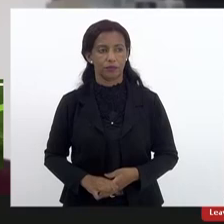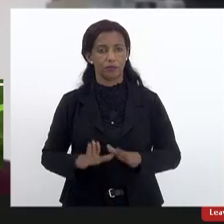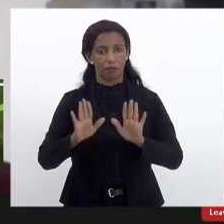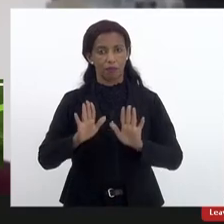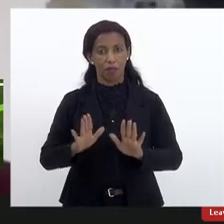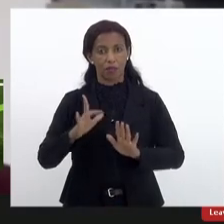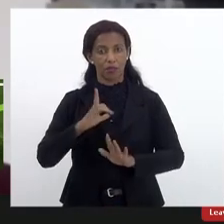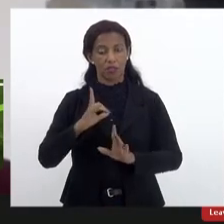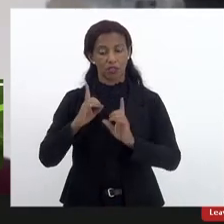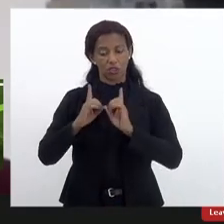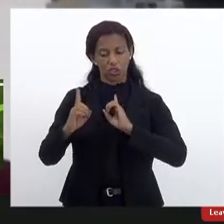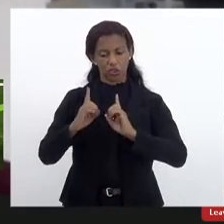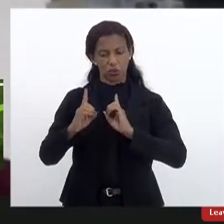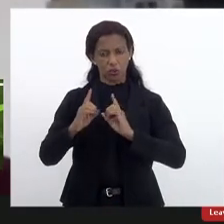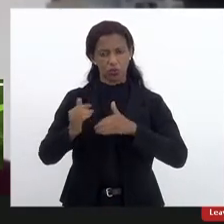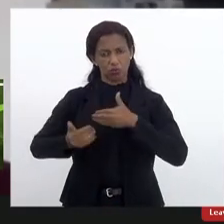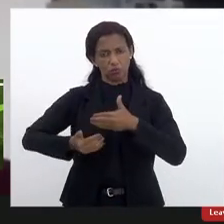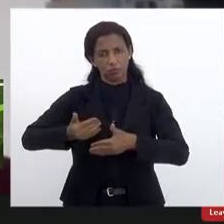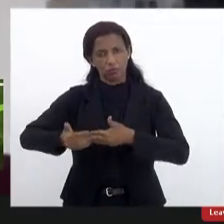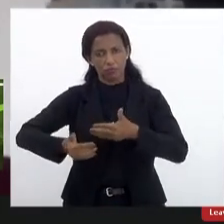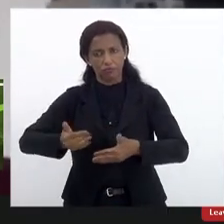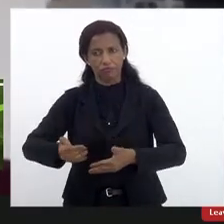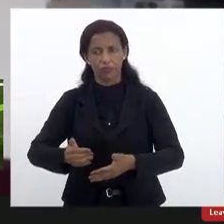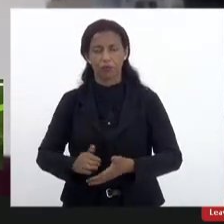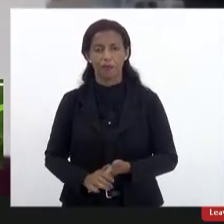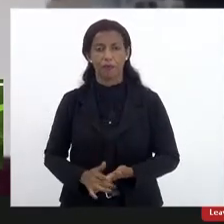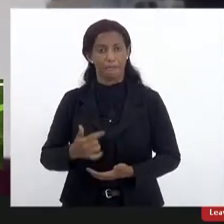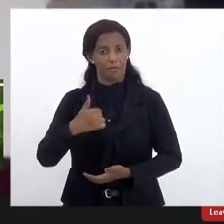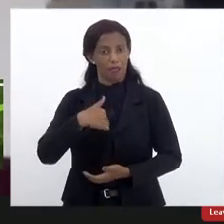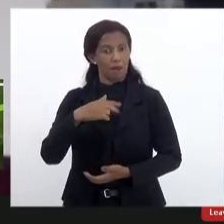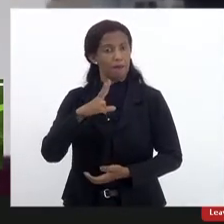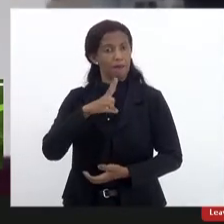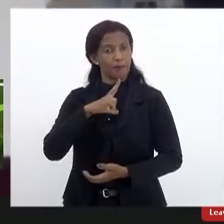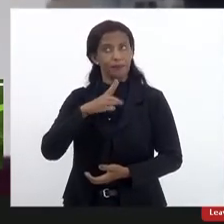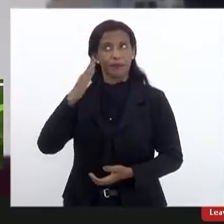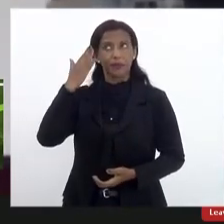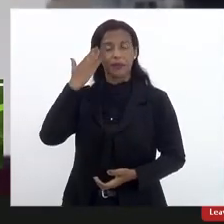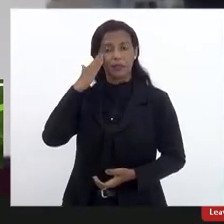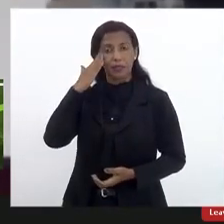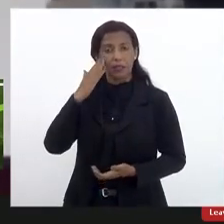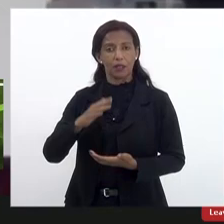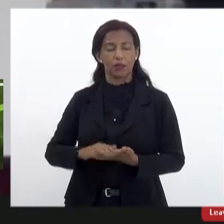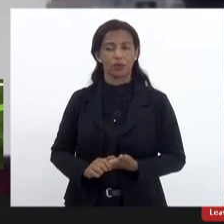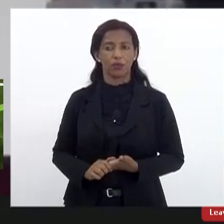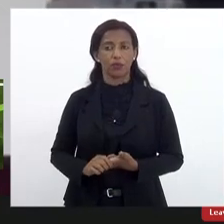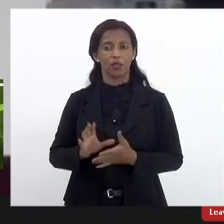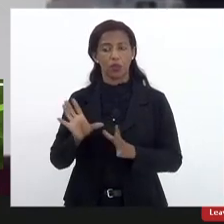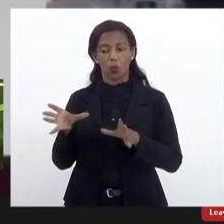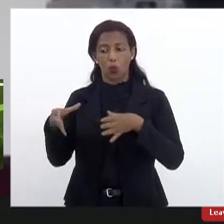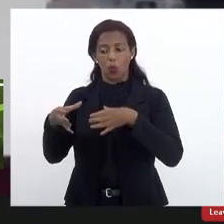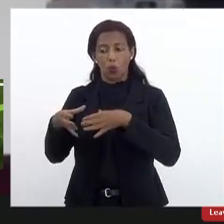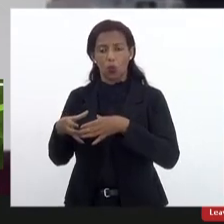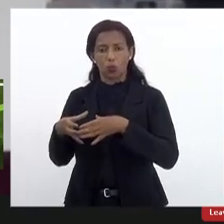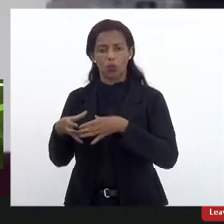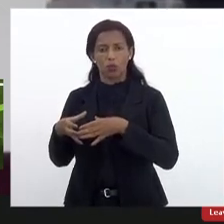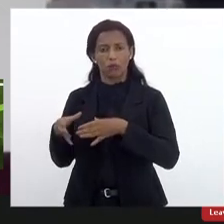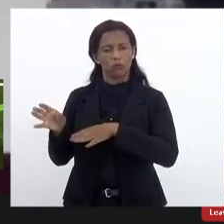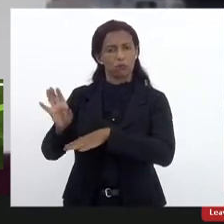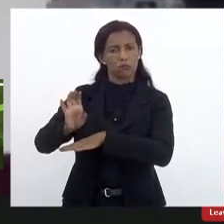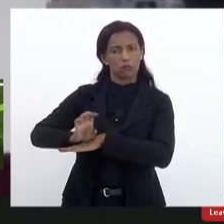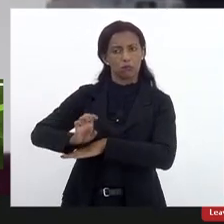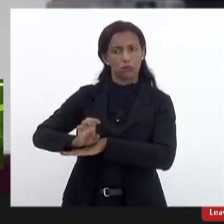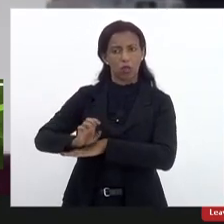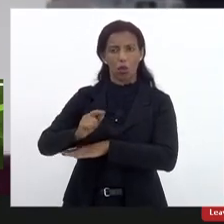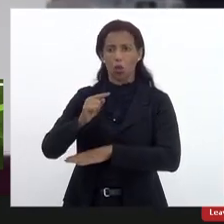discussões em andamento e eu particularmente entendo que o conselho estadual não